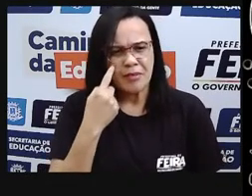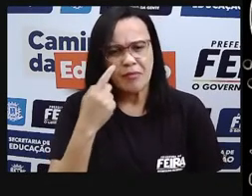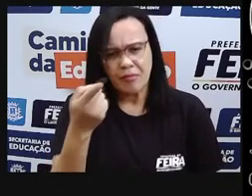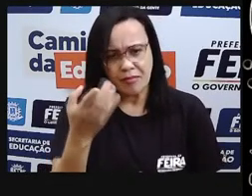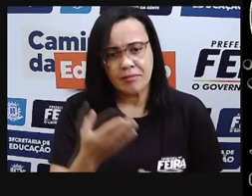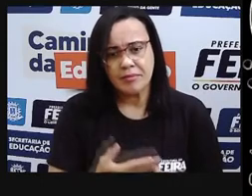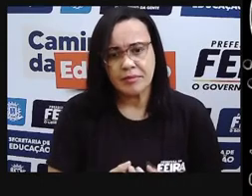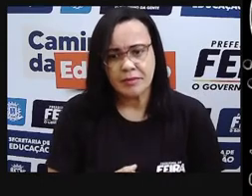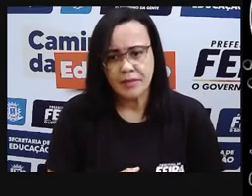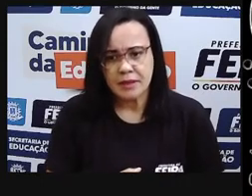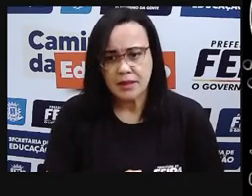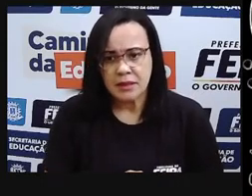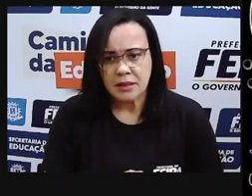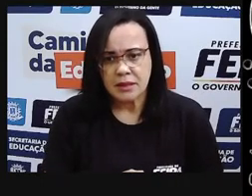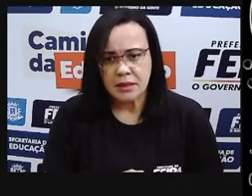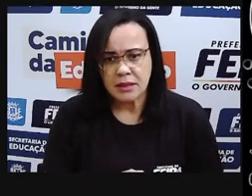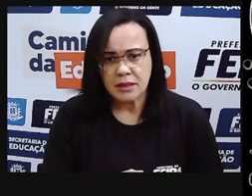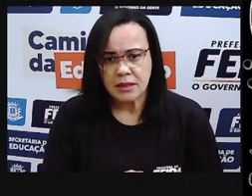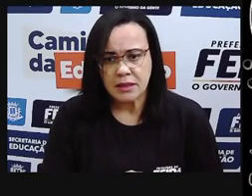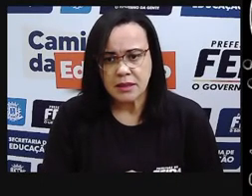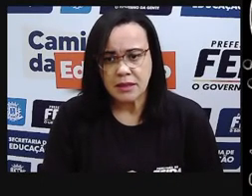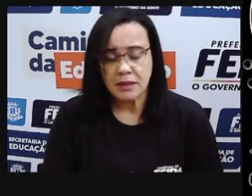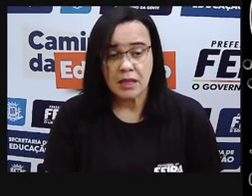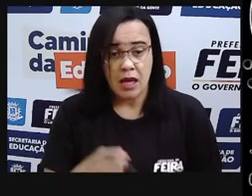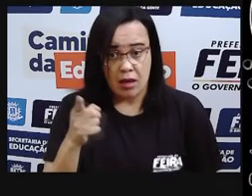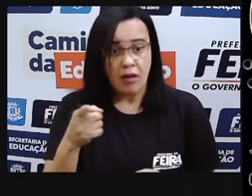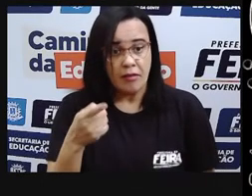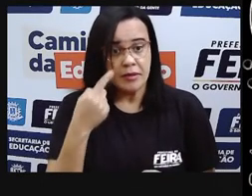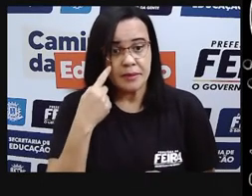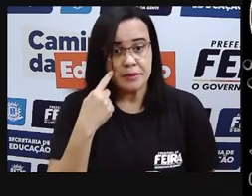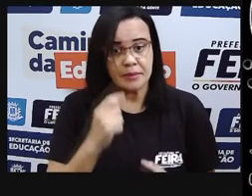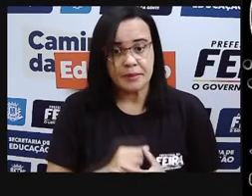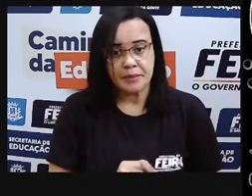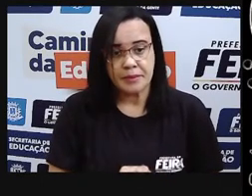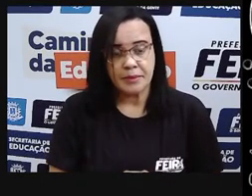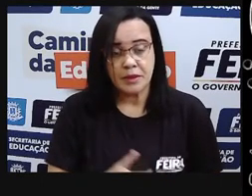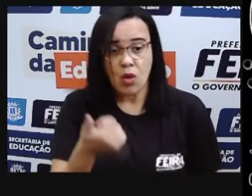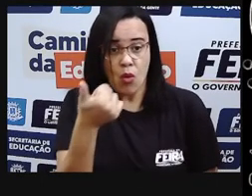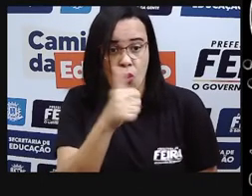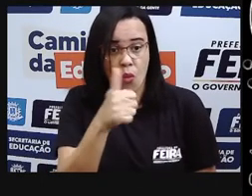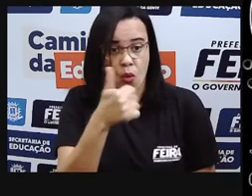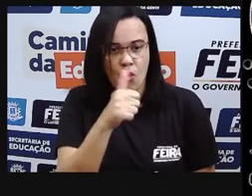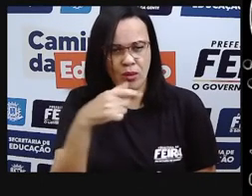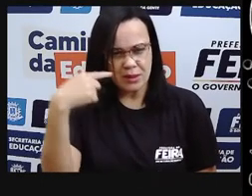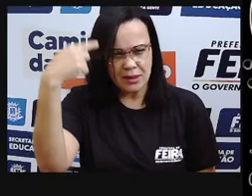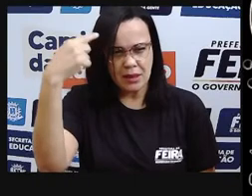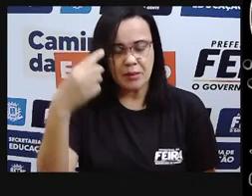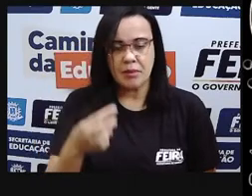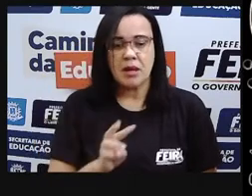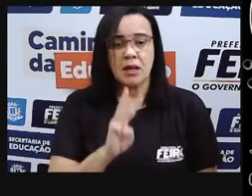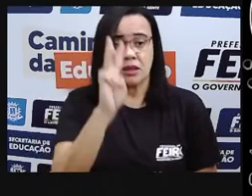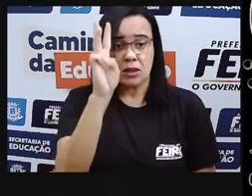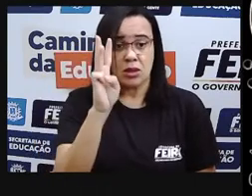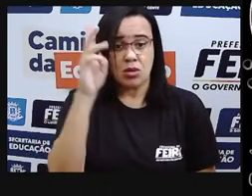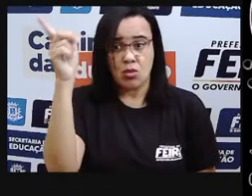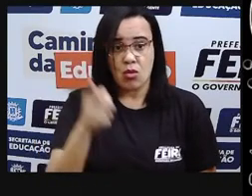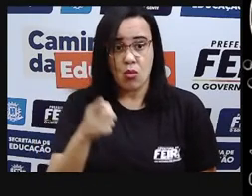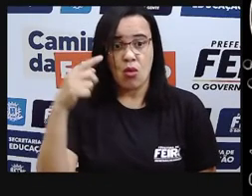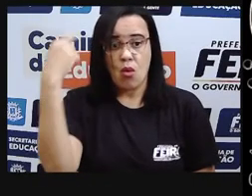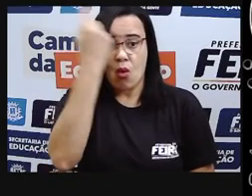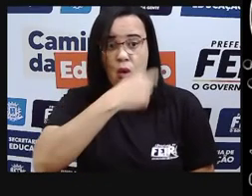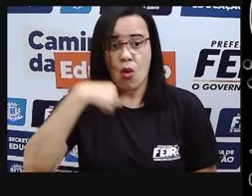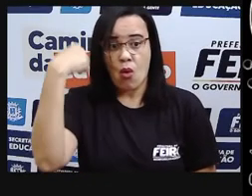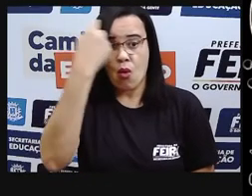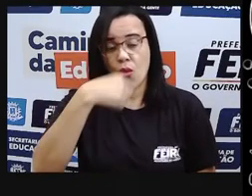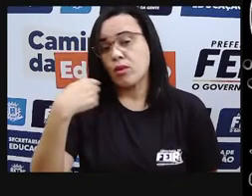Então, eu pego aquele valor, né, de 11 kilowatts hora e vou multiplicar pelo valor